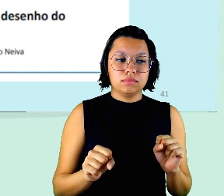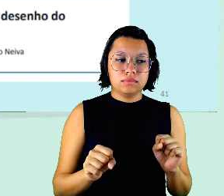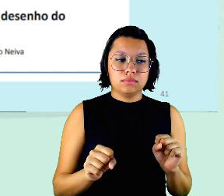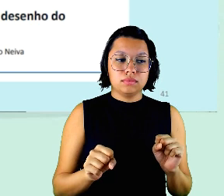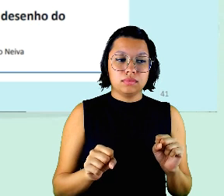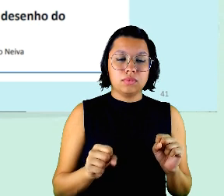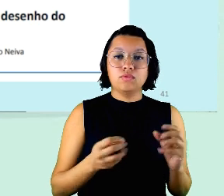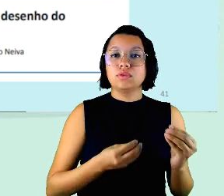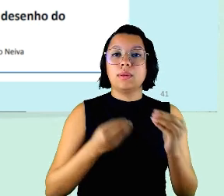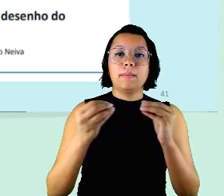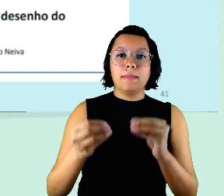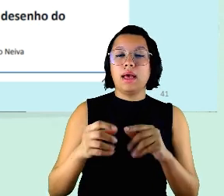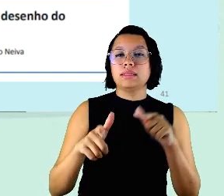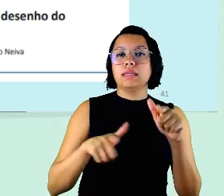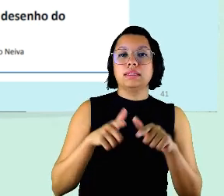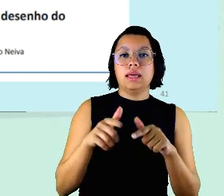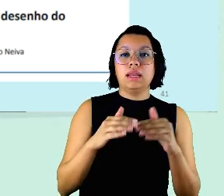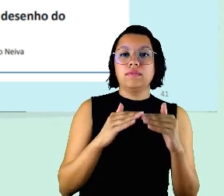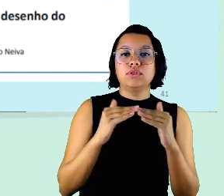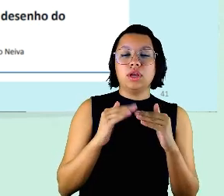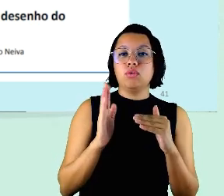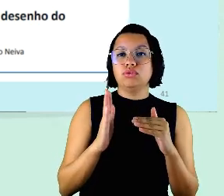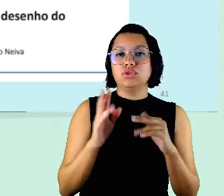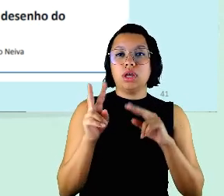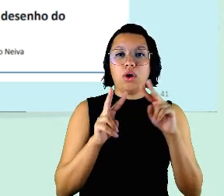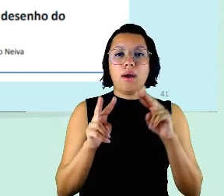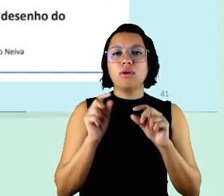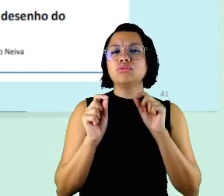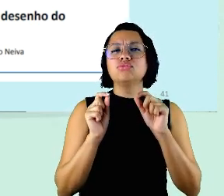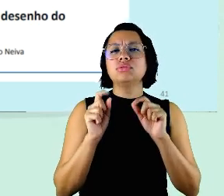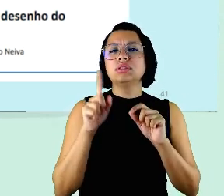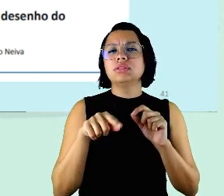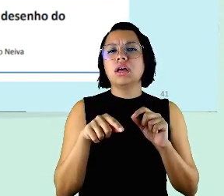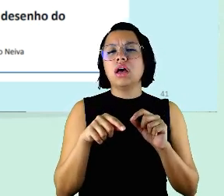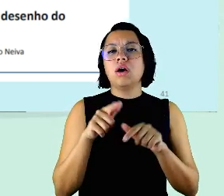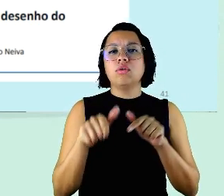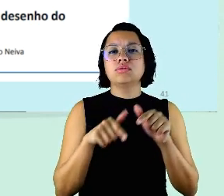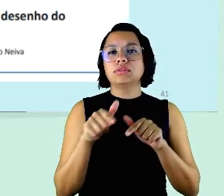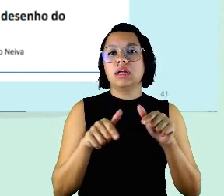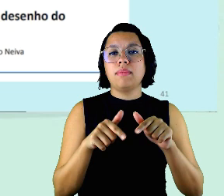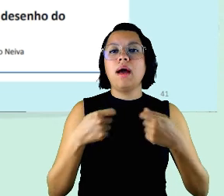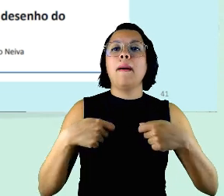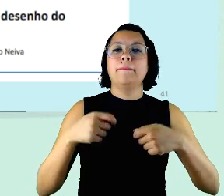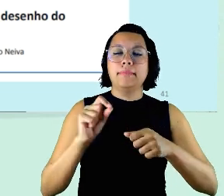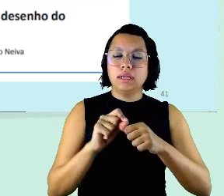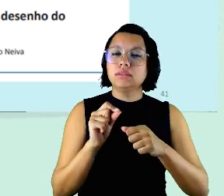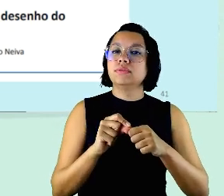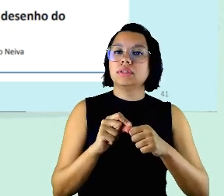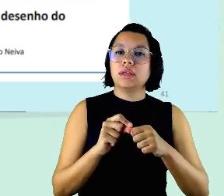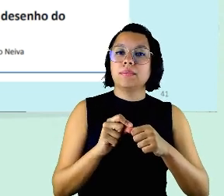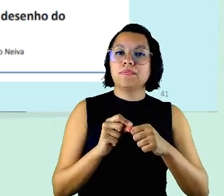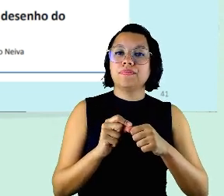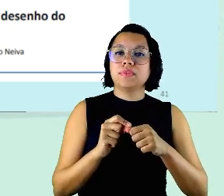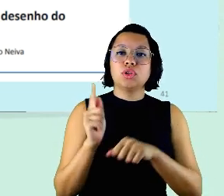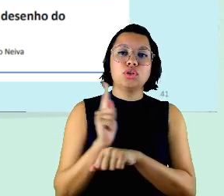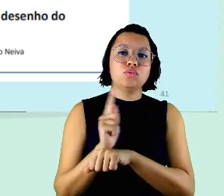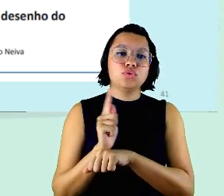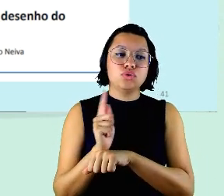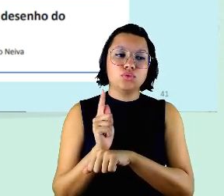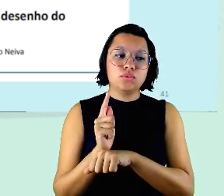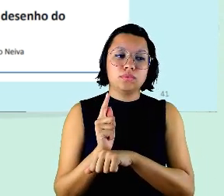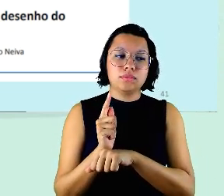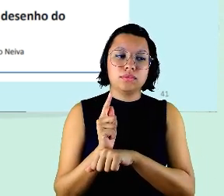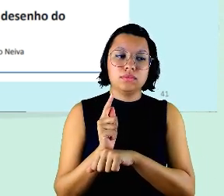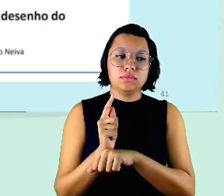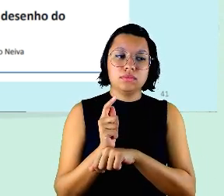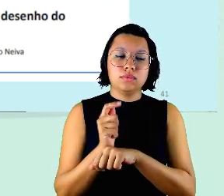a tarefa para o indivíduo de acordo já com o mapeamento do que são as tarefas e aquilo que é preciso ser feito e o gestor ele vai fazendo o